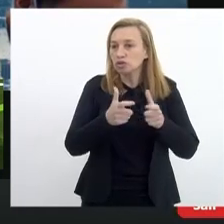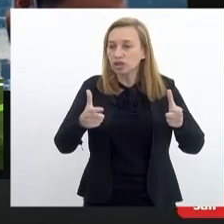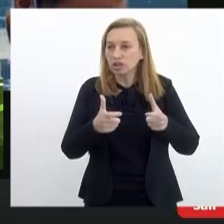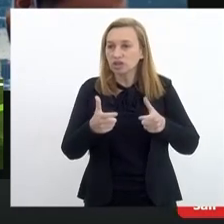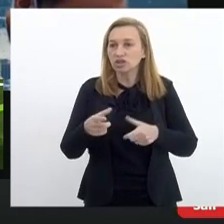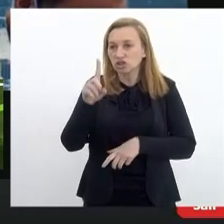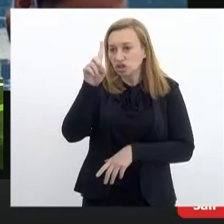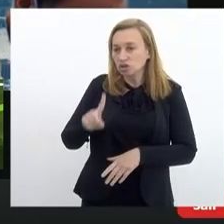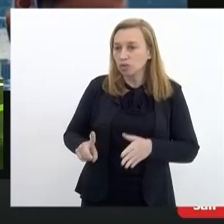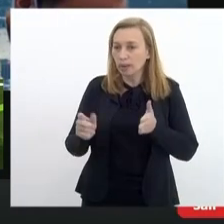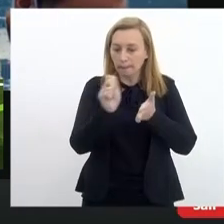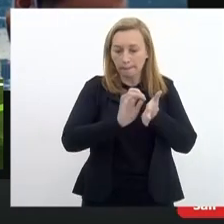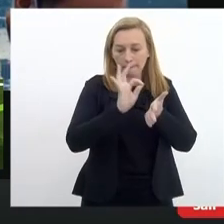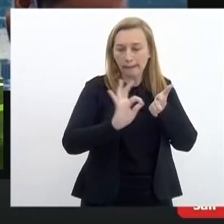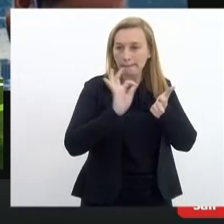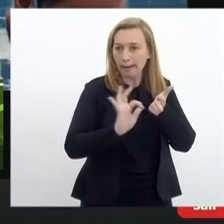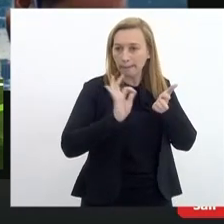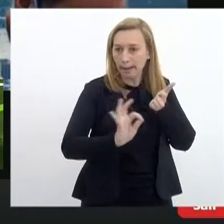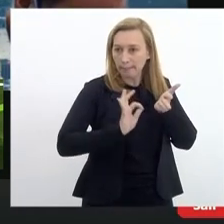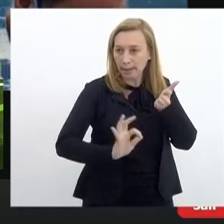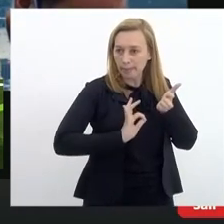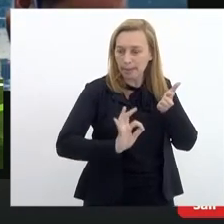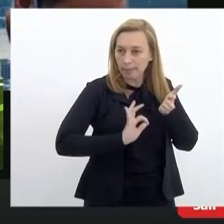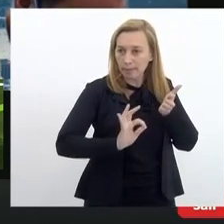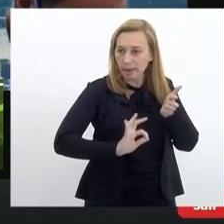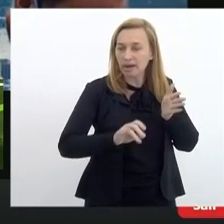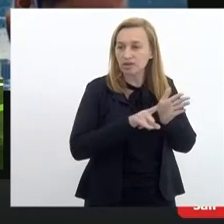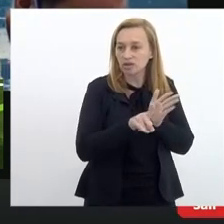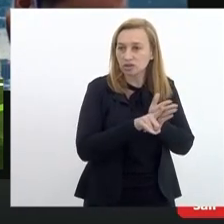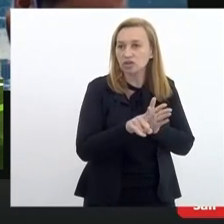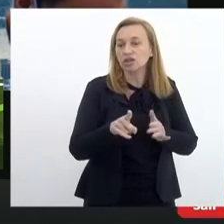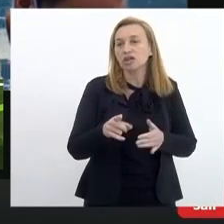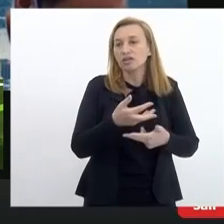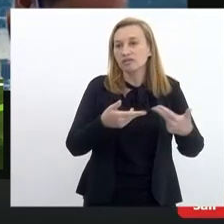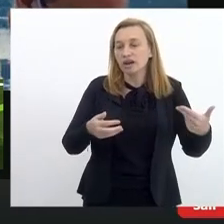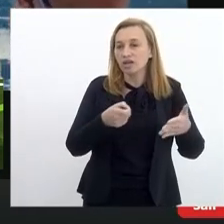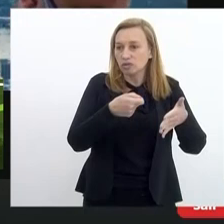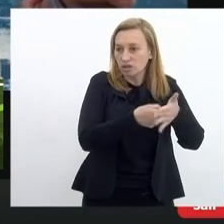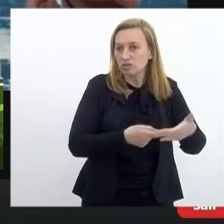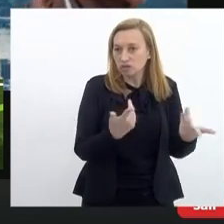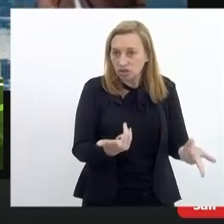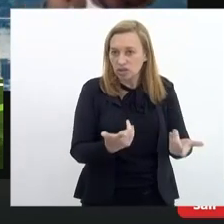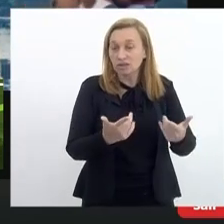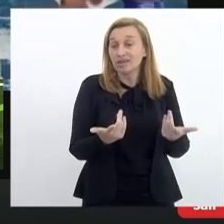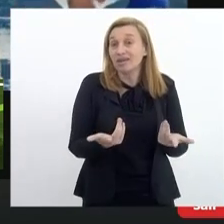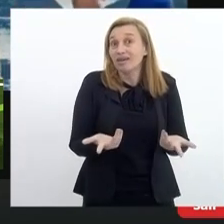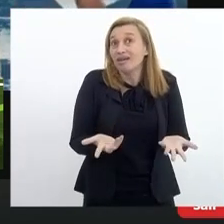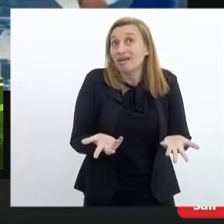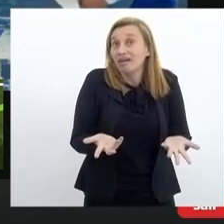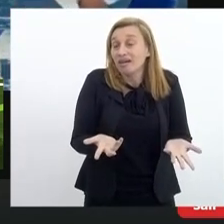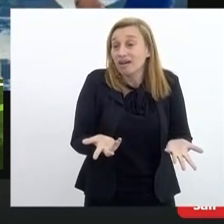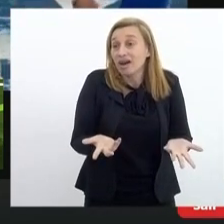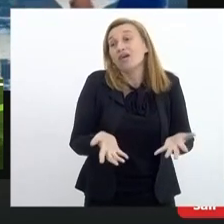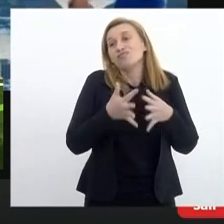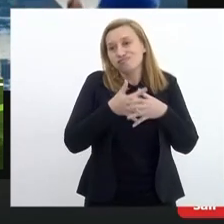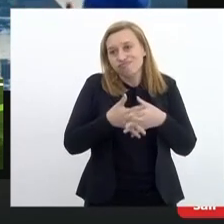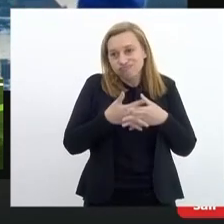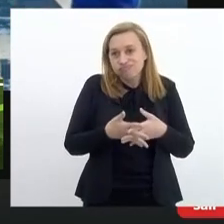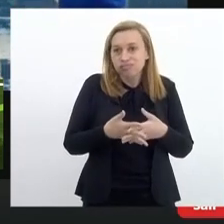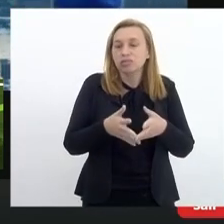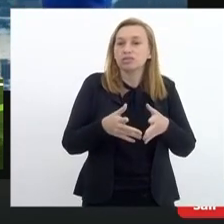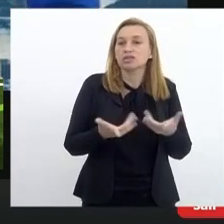questionários para falar que fez a discussão a gente tem muita denúncia disso é assim é extremamente complicado